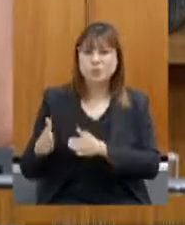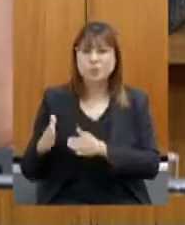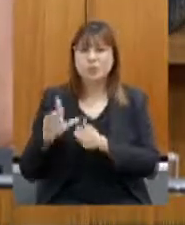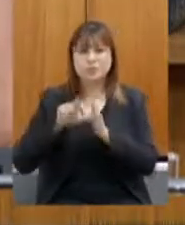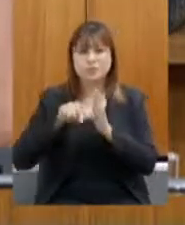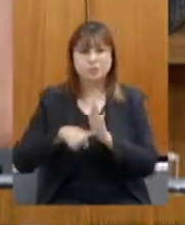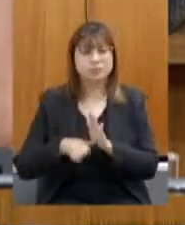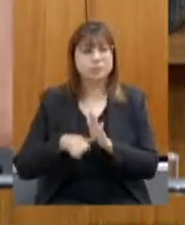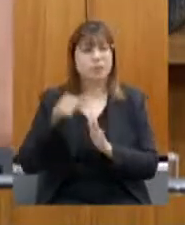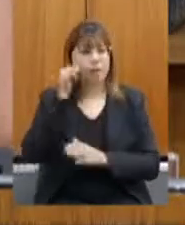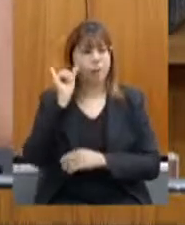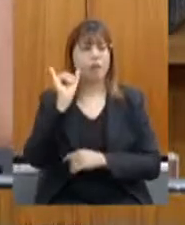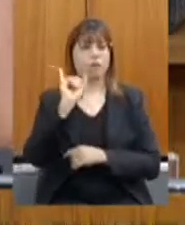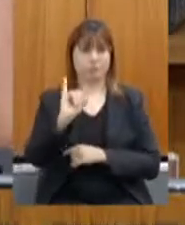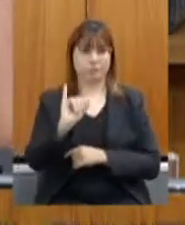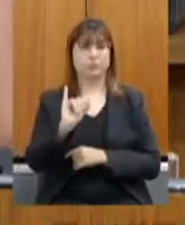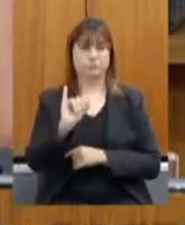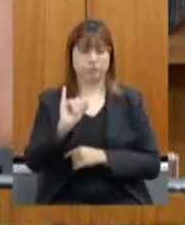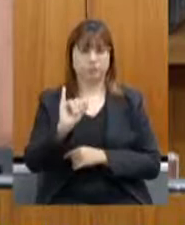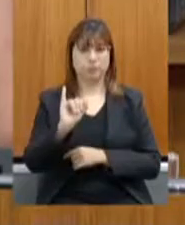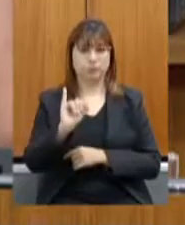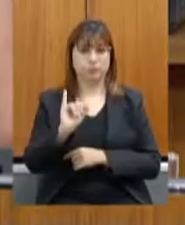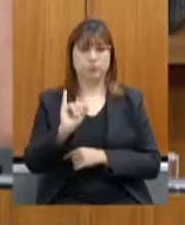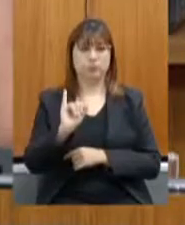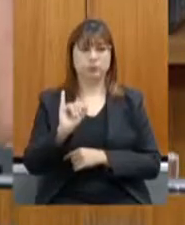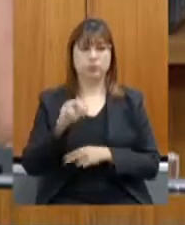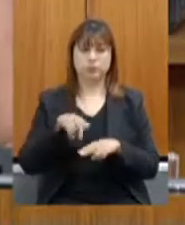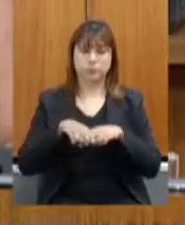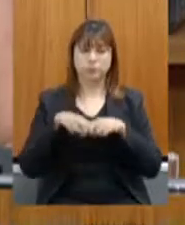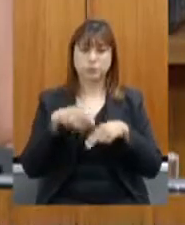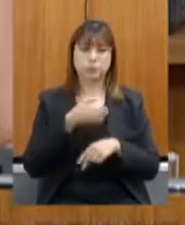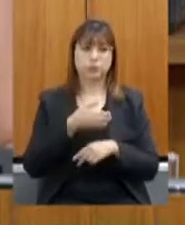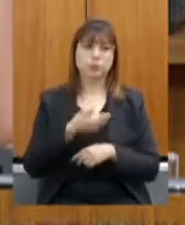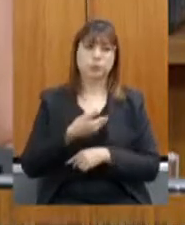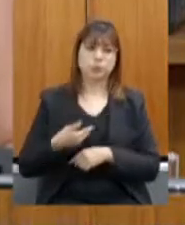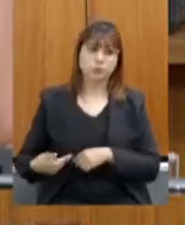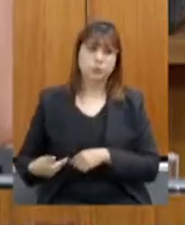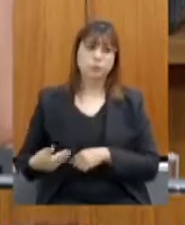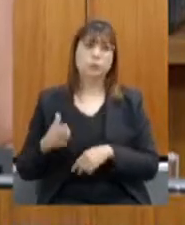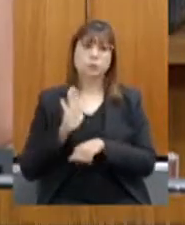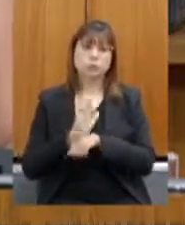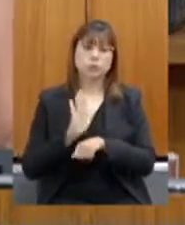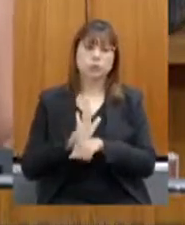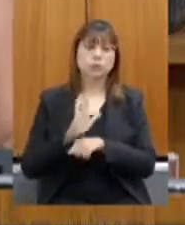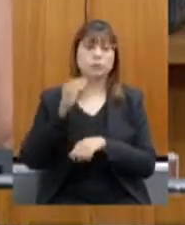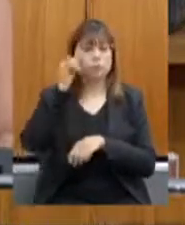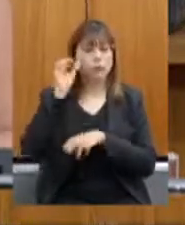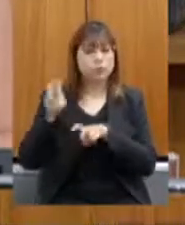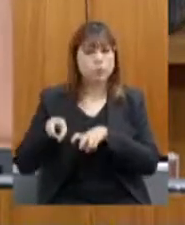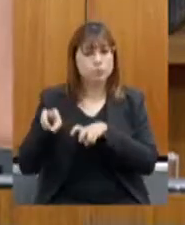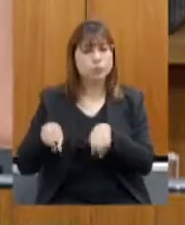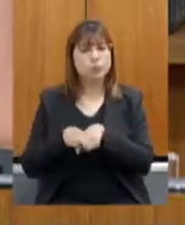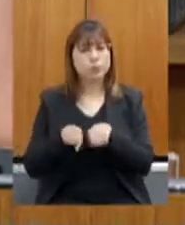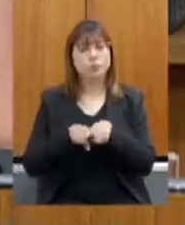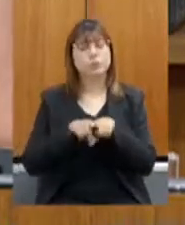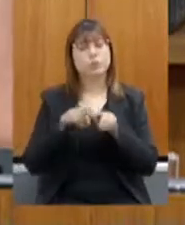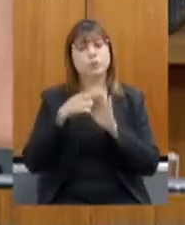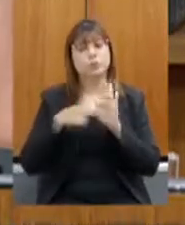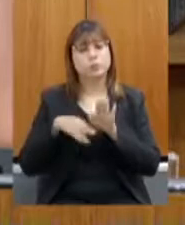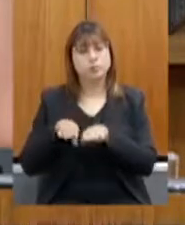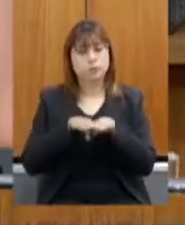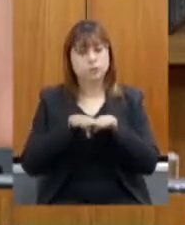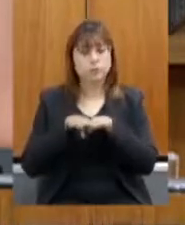desses processos no que tange à atuação do poder público na produção agropecuária, a regulamentação de processos